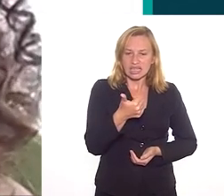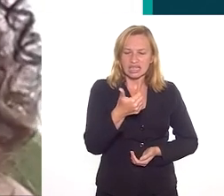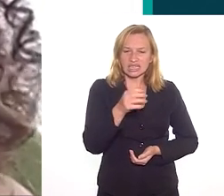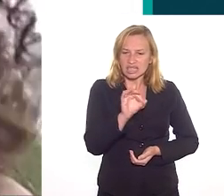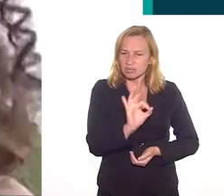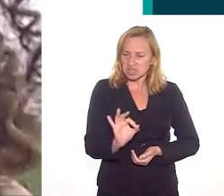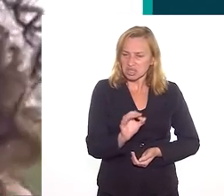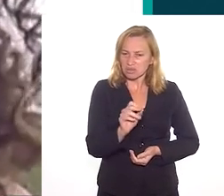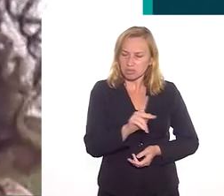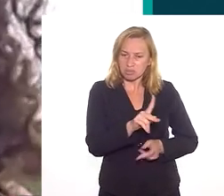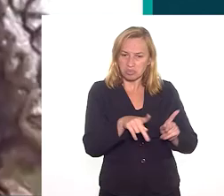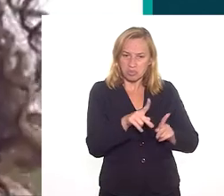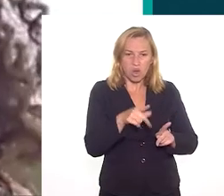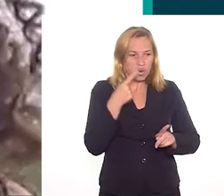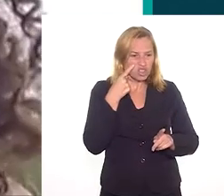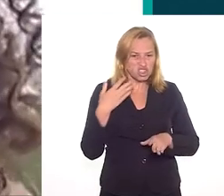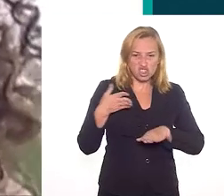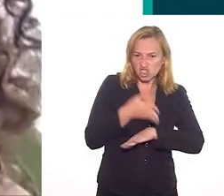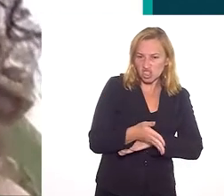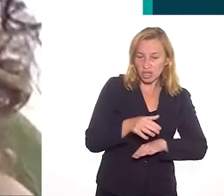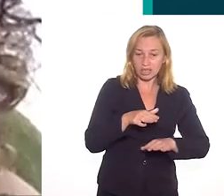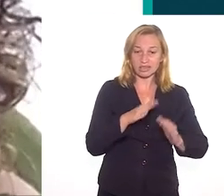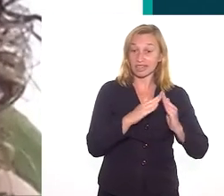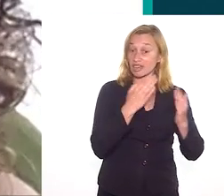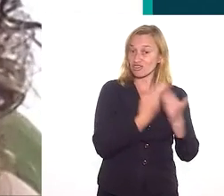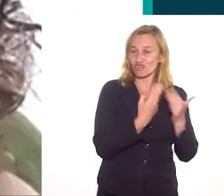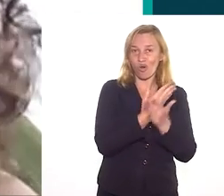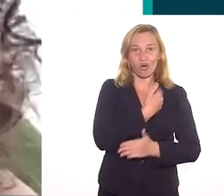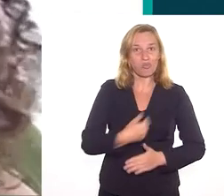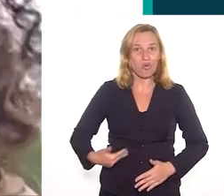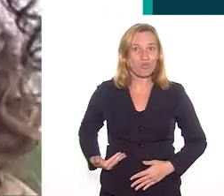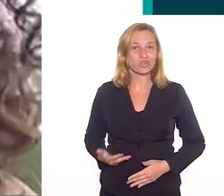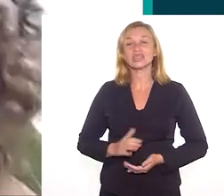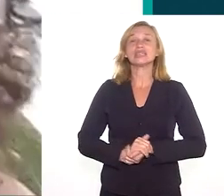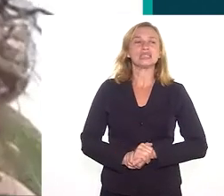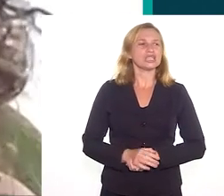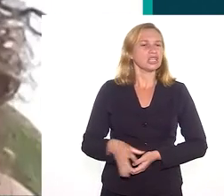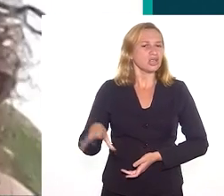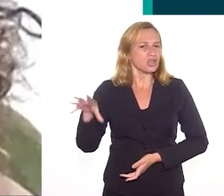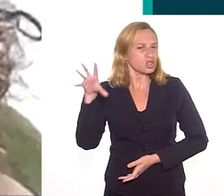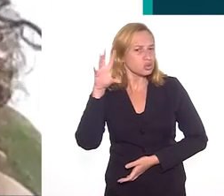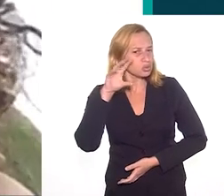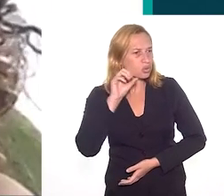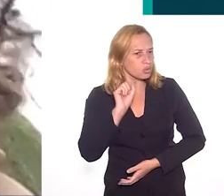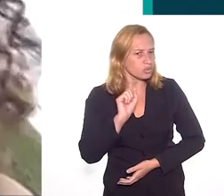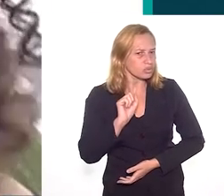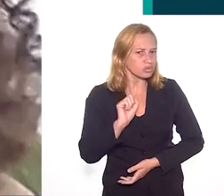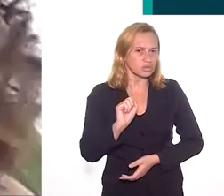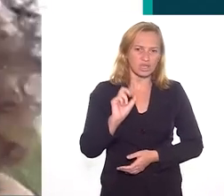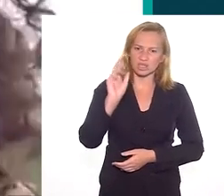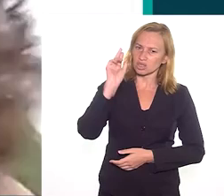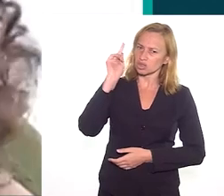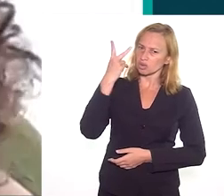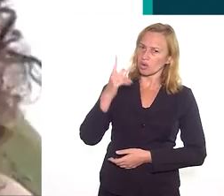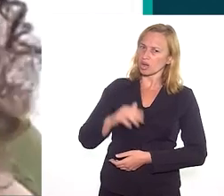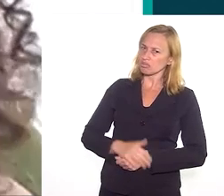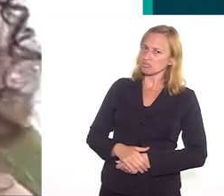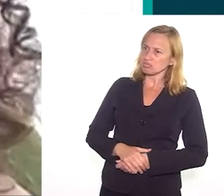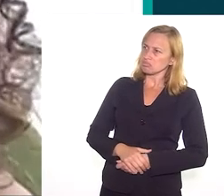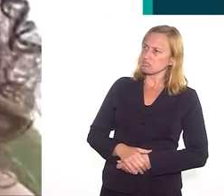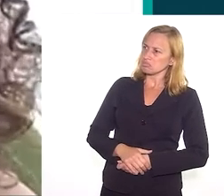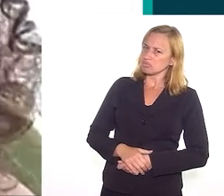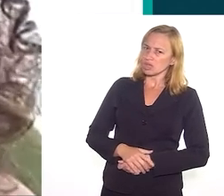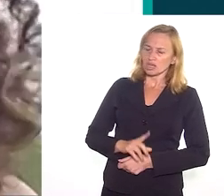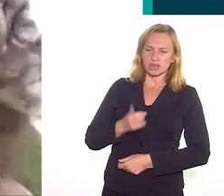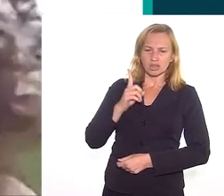dessa camada popular. Então, quando ele chega nessa escola pública e ele escuta essas histórias,